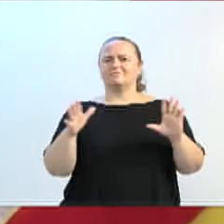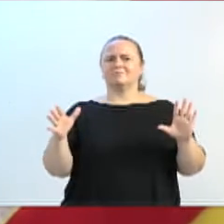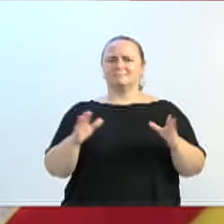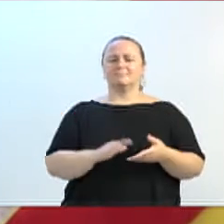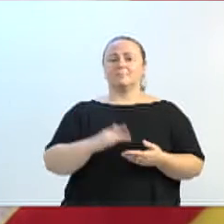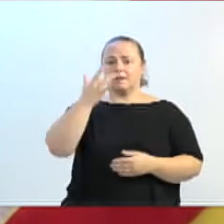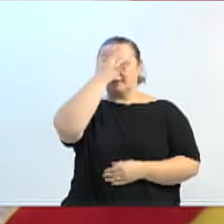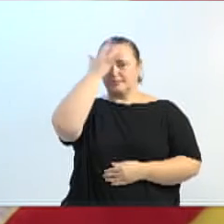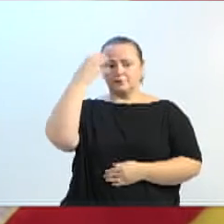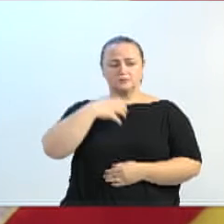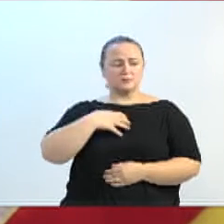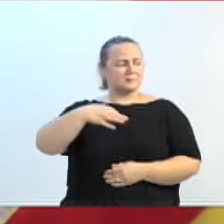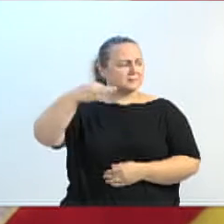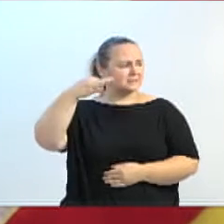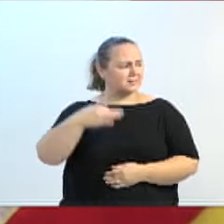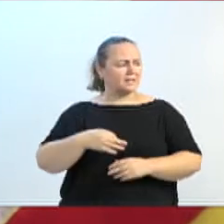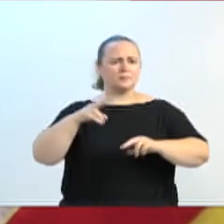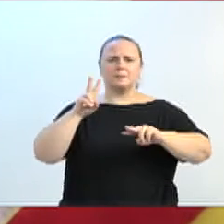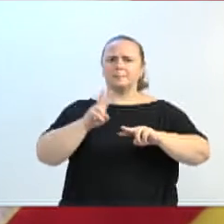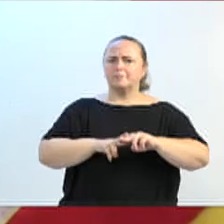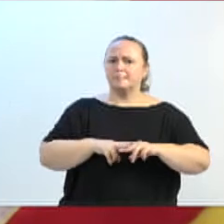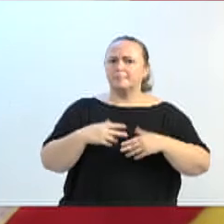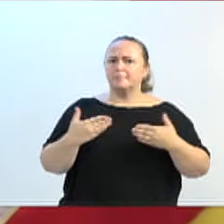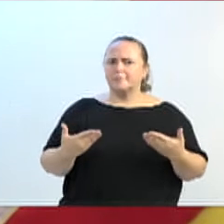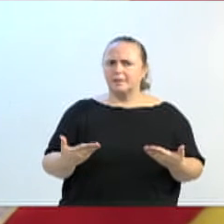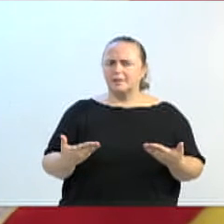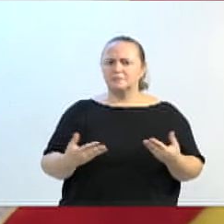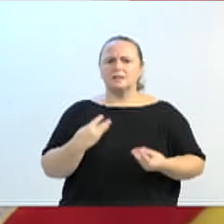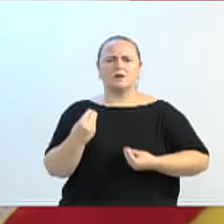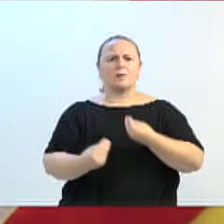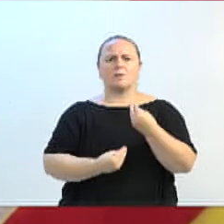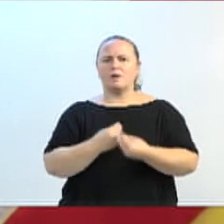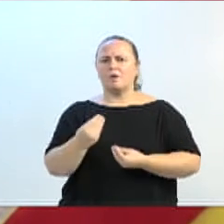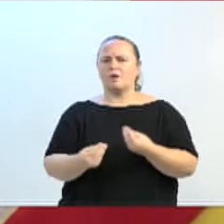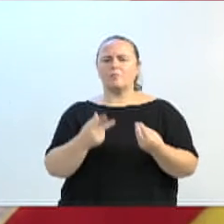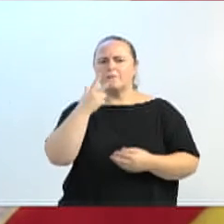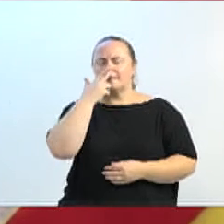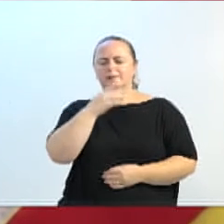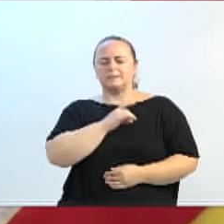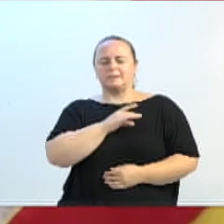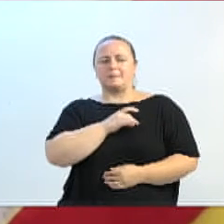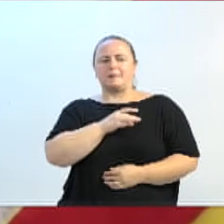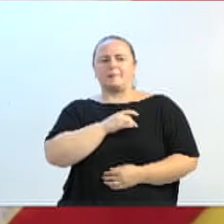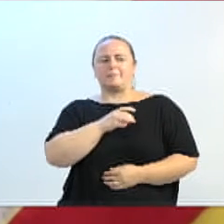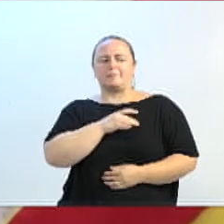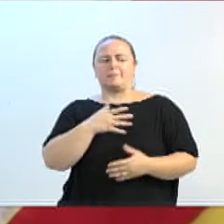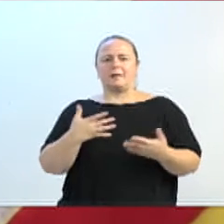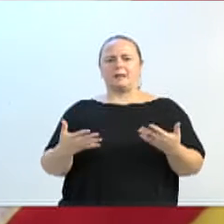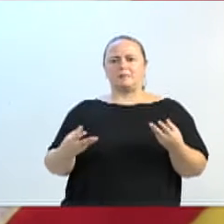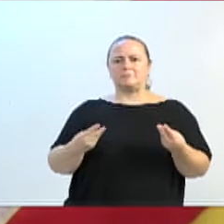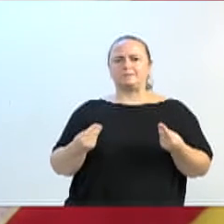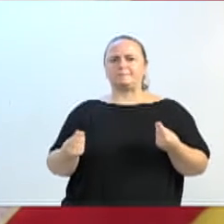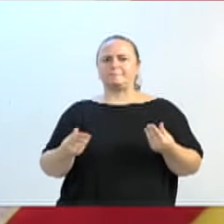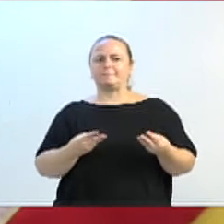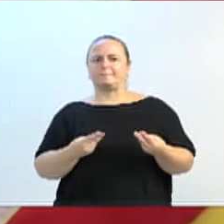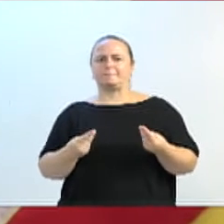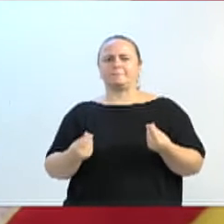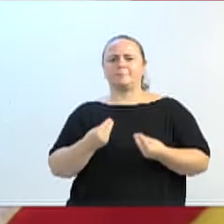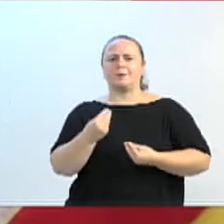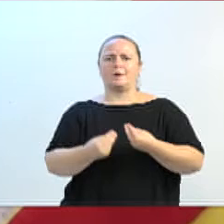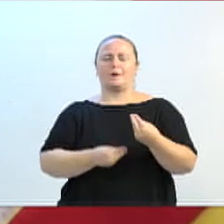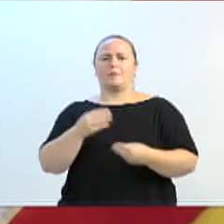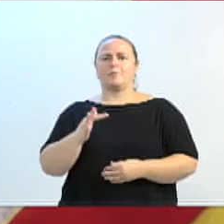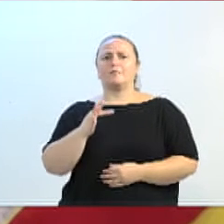estão sendo presas, e fica esse medo pairando a incerteza no futuro